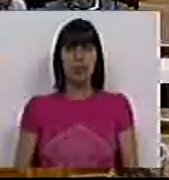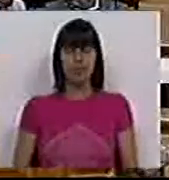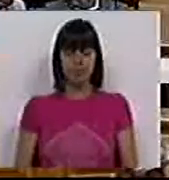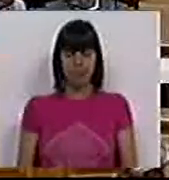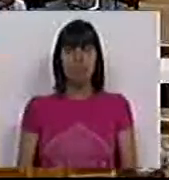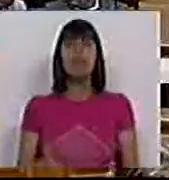Muito obrigado.